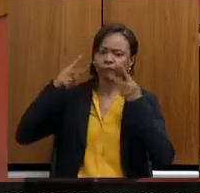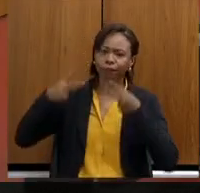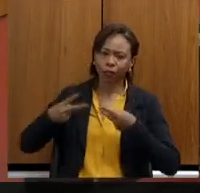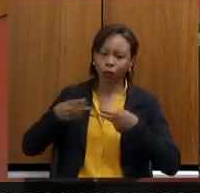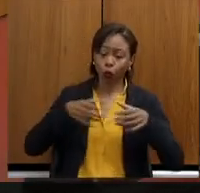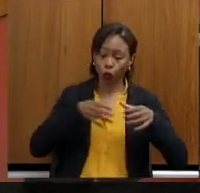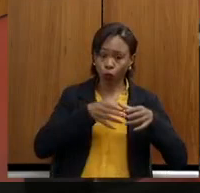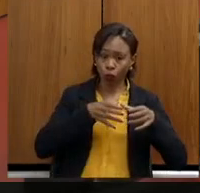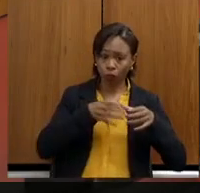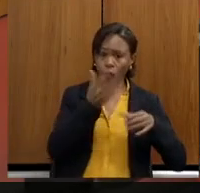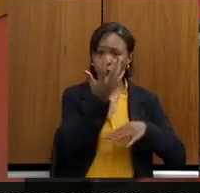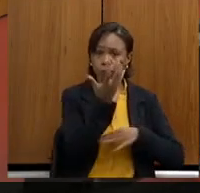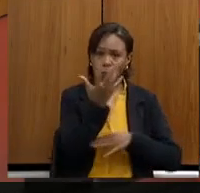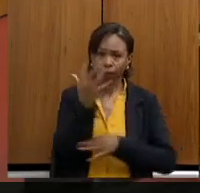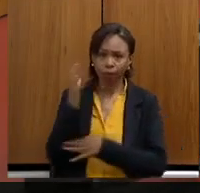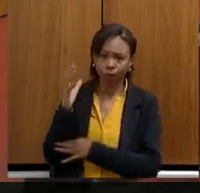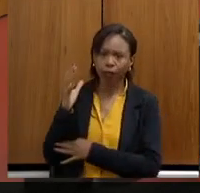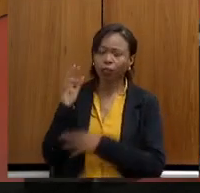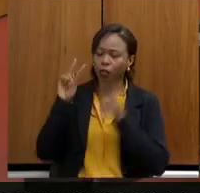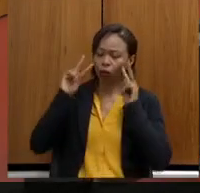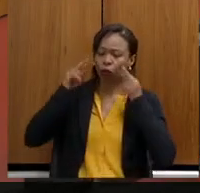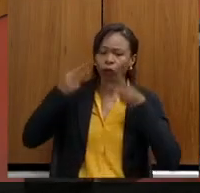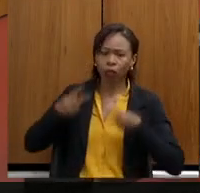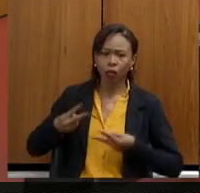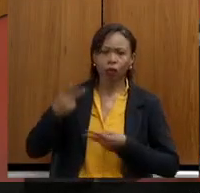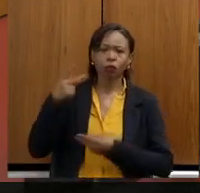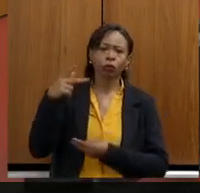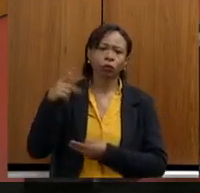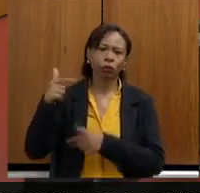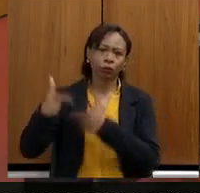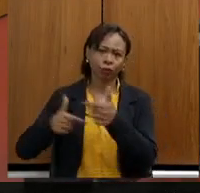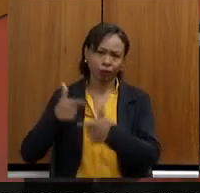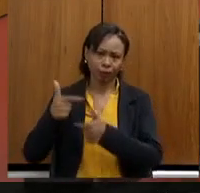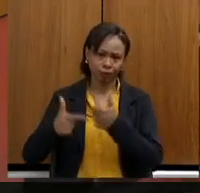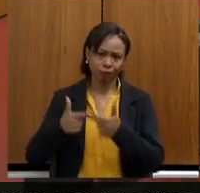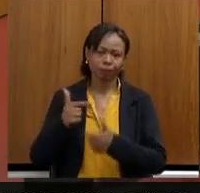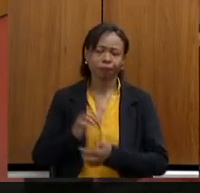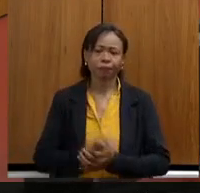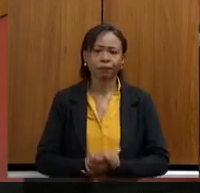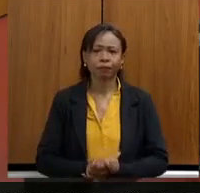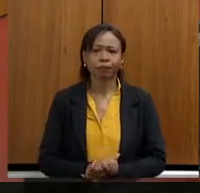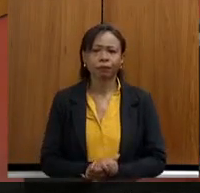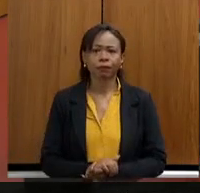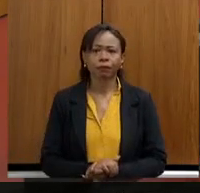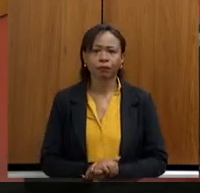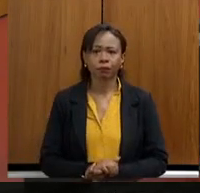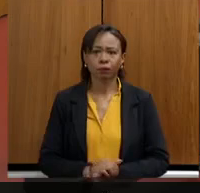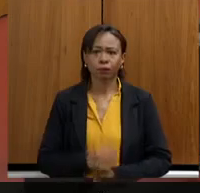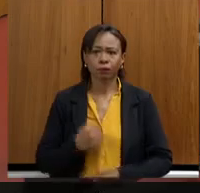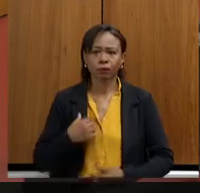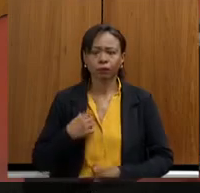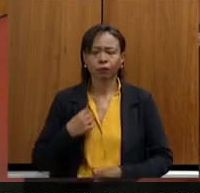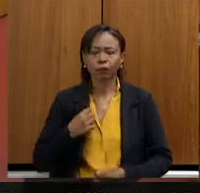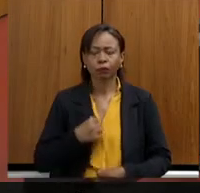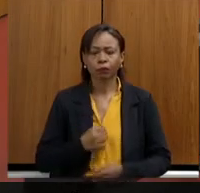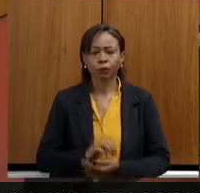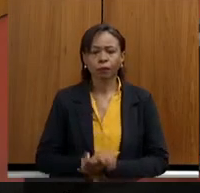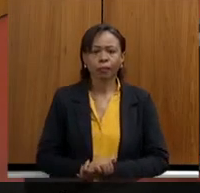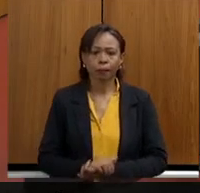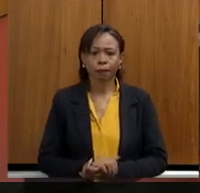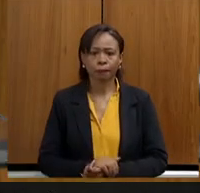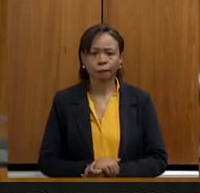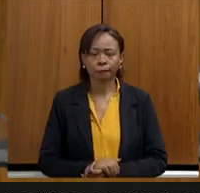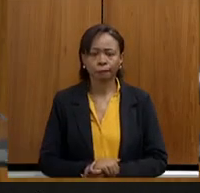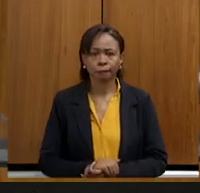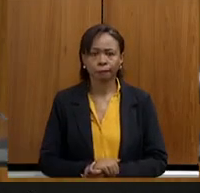Ambiente à frente do seu trabalho. Eu, antes de passar para os